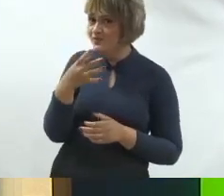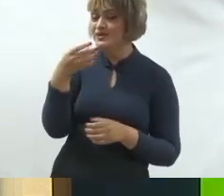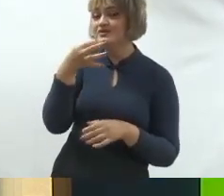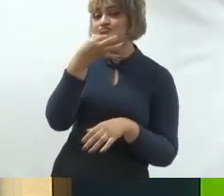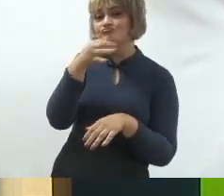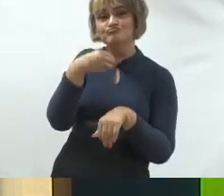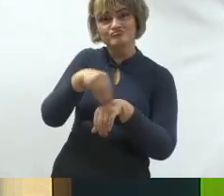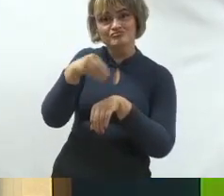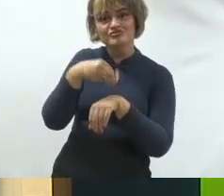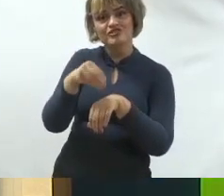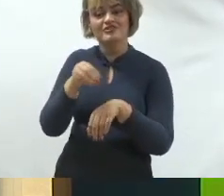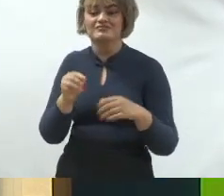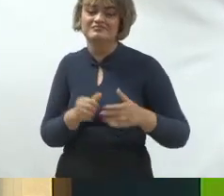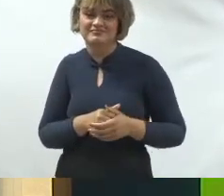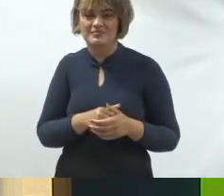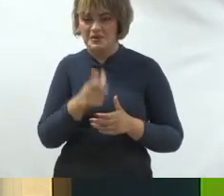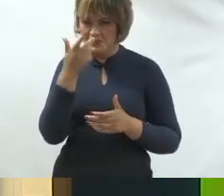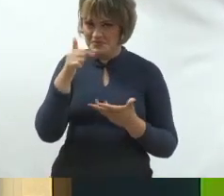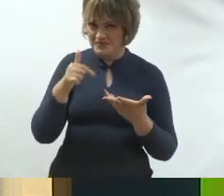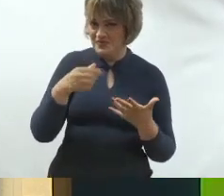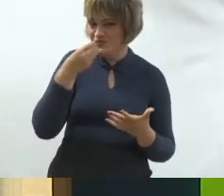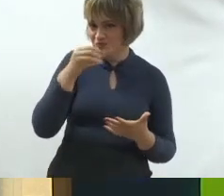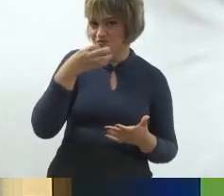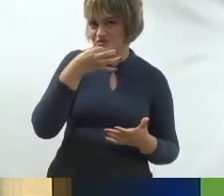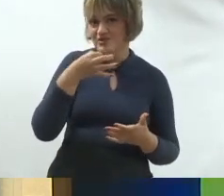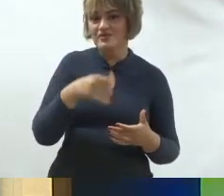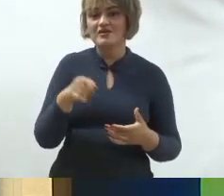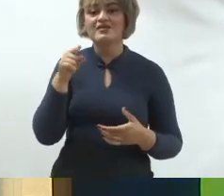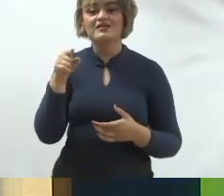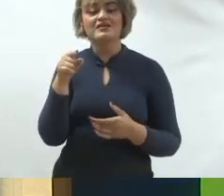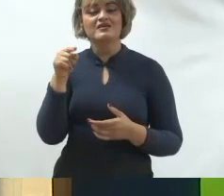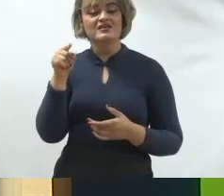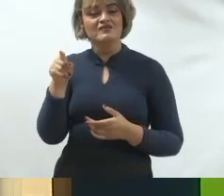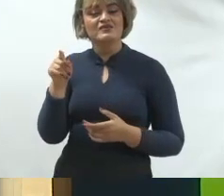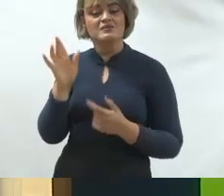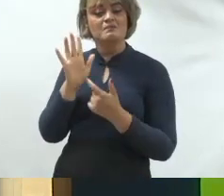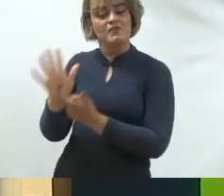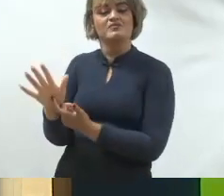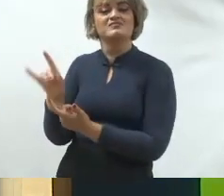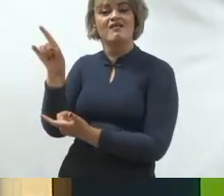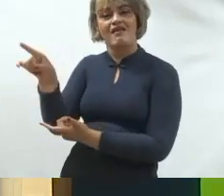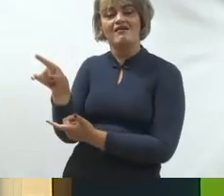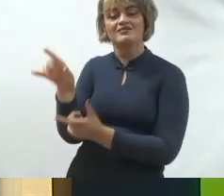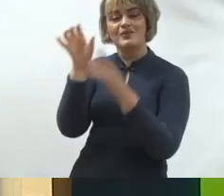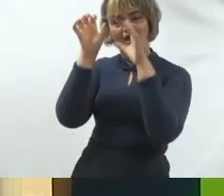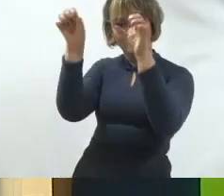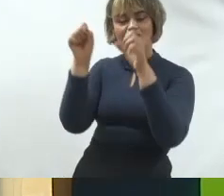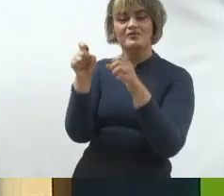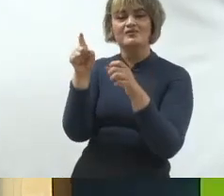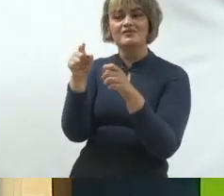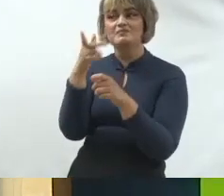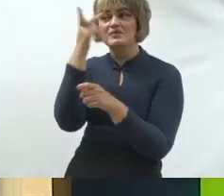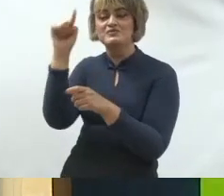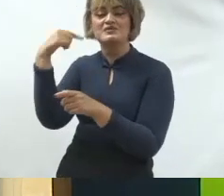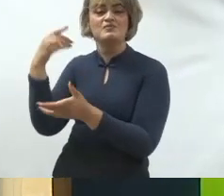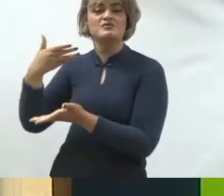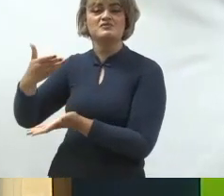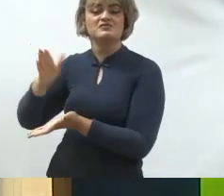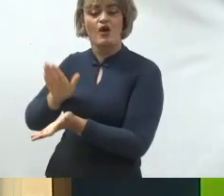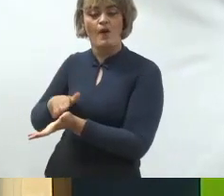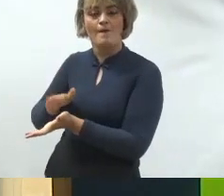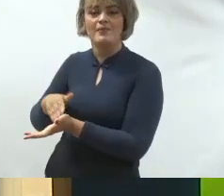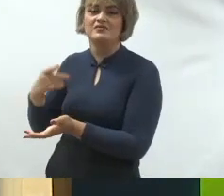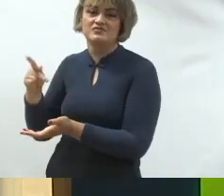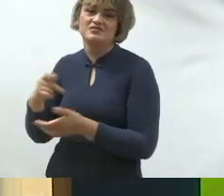meus assessorados, porque você deixa lá registrado no cartório aquilo que o eleitor pode cobrar de você, nada daquilo,